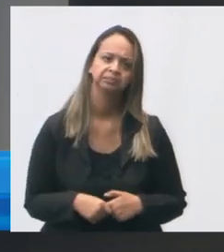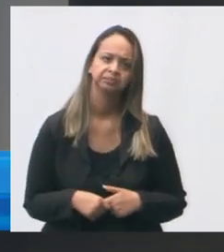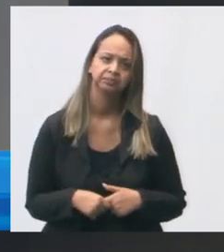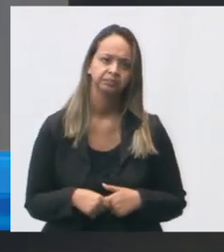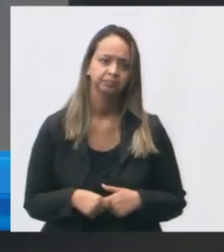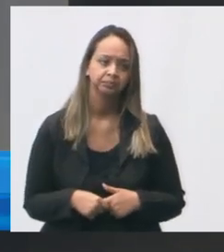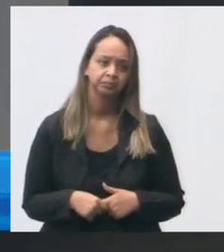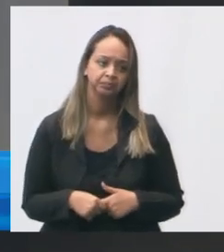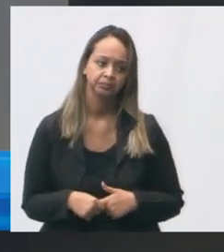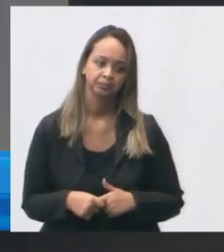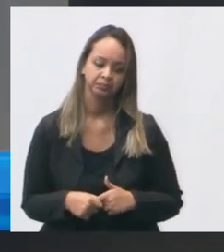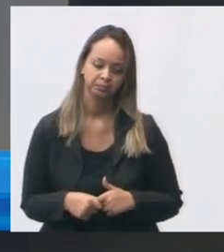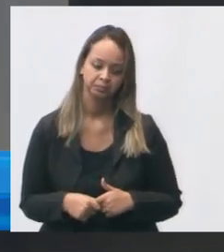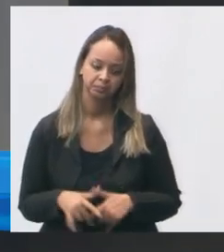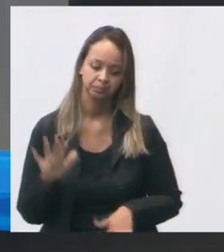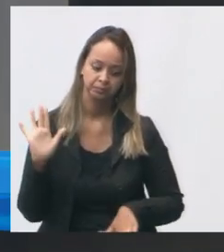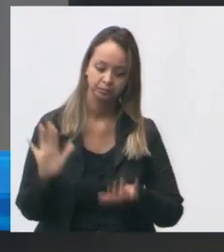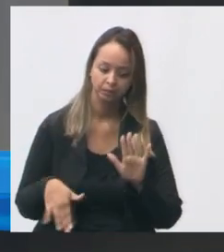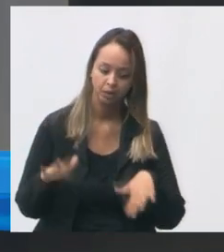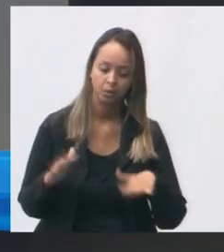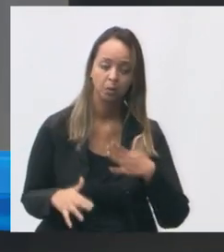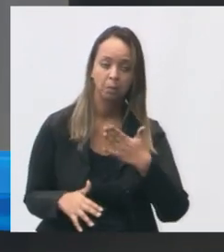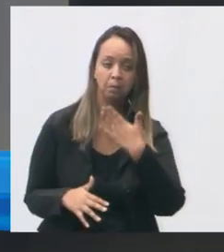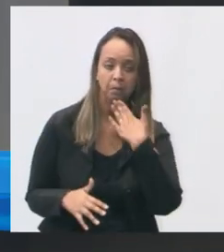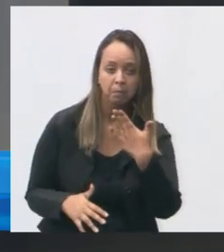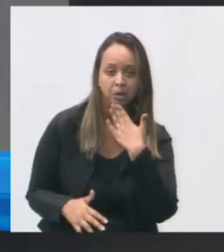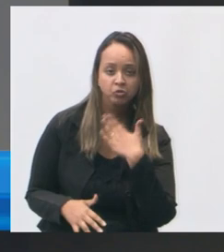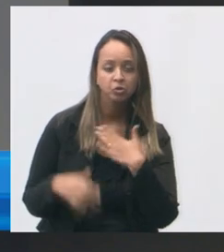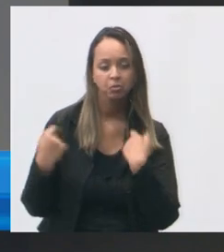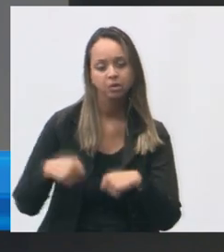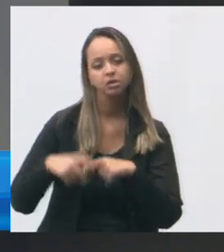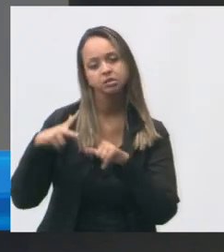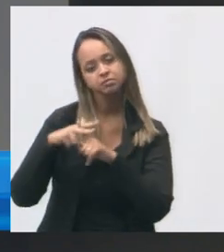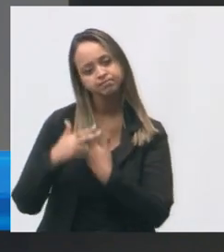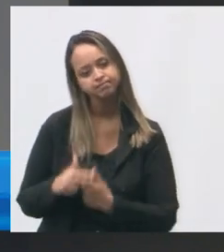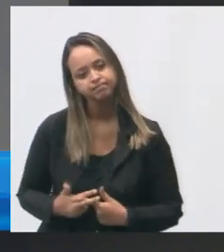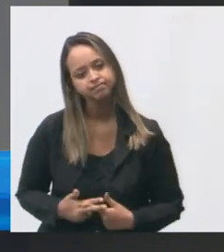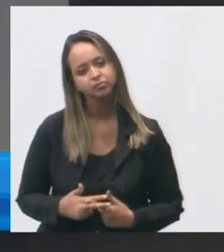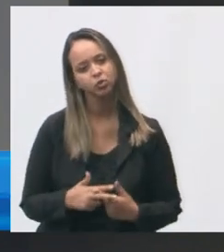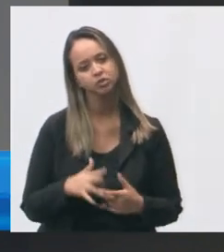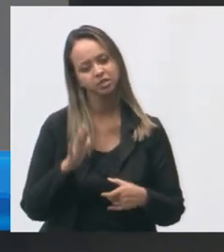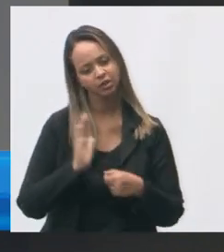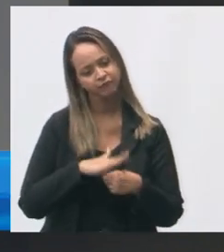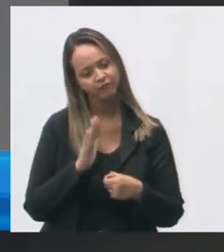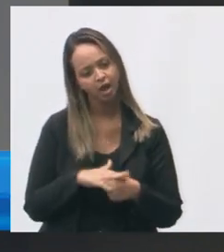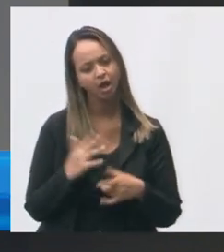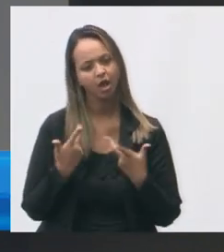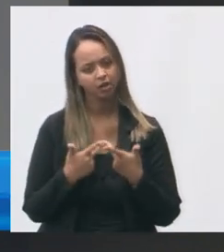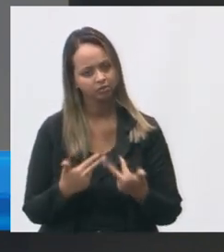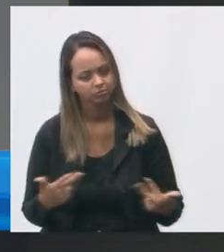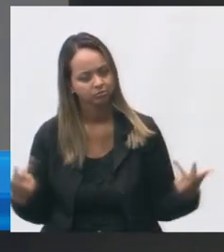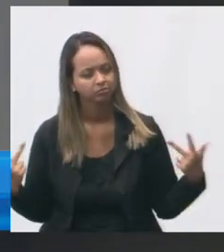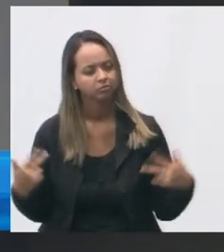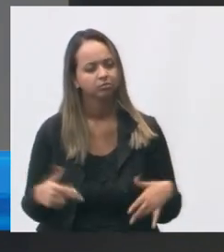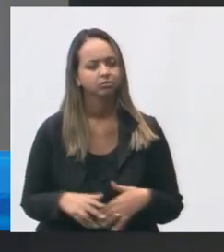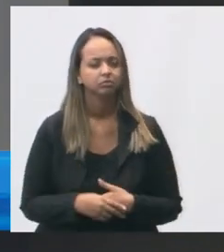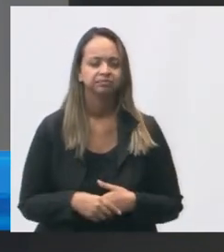aqui algumas solicitações coisas simples de reparos consertar vasos essas coisas tampa